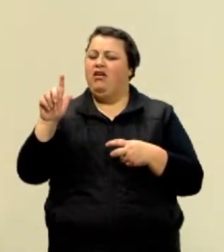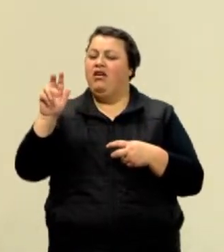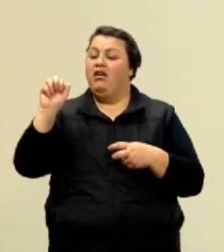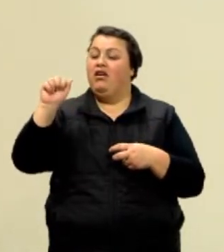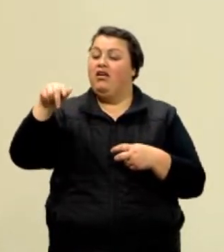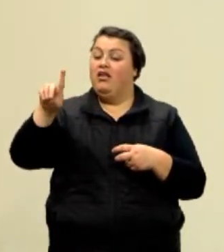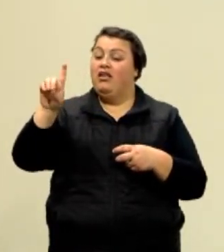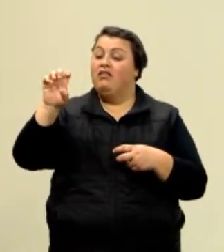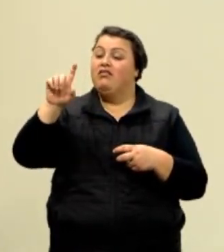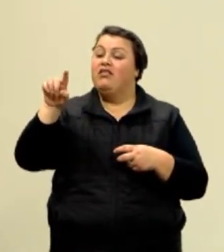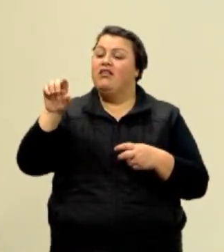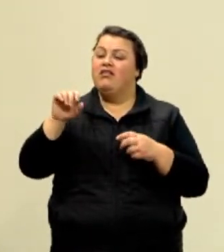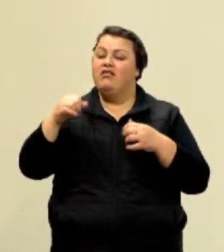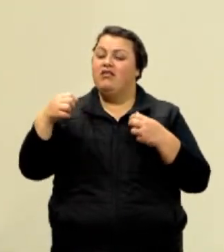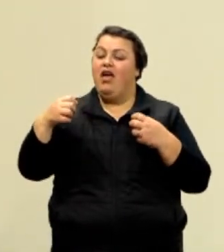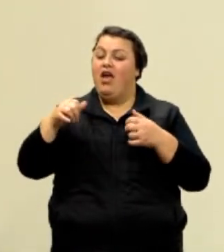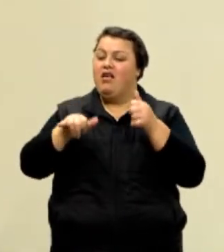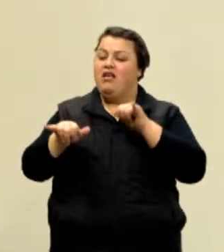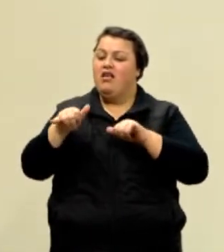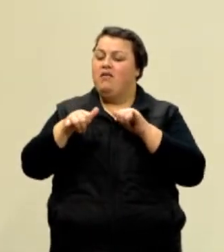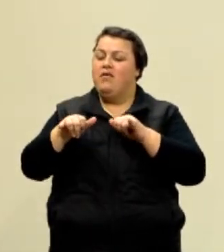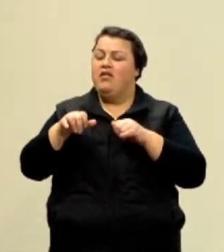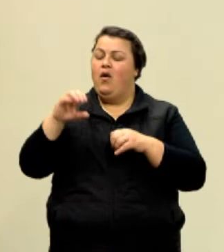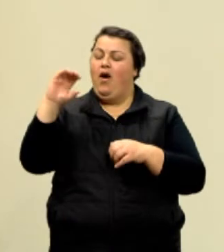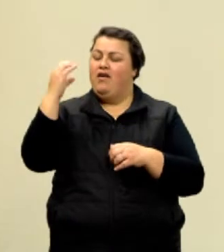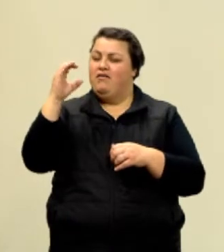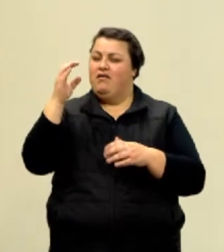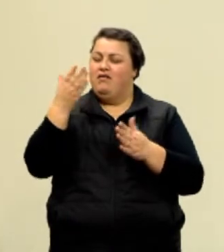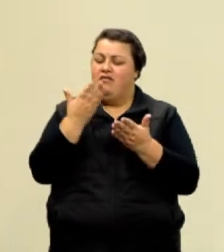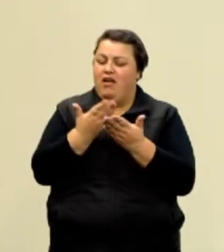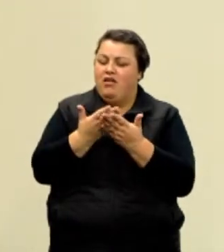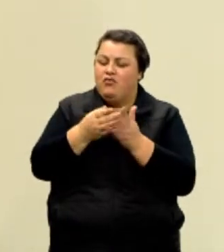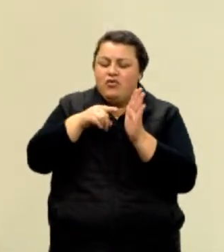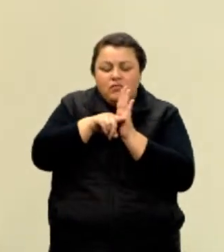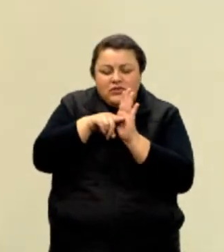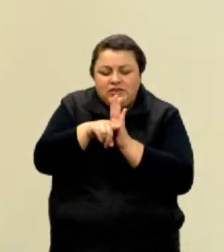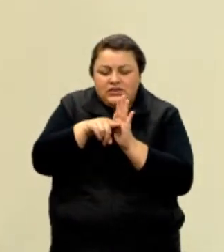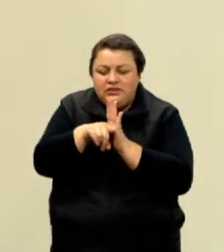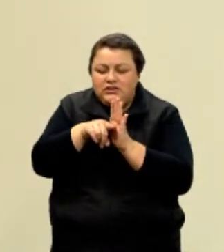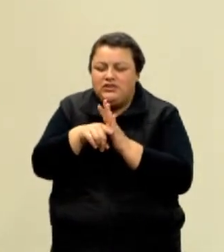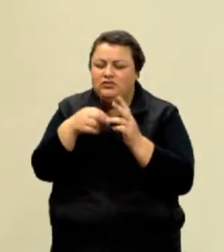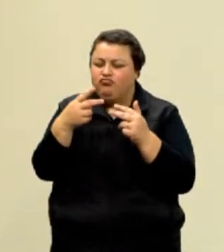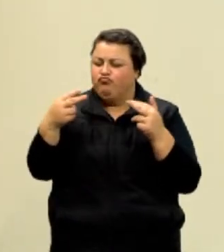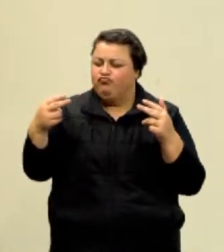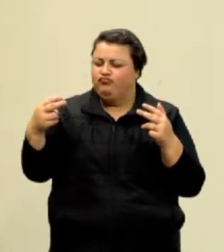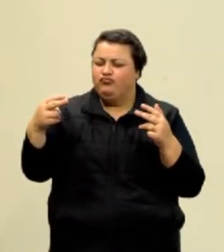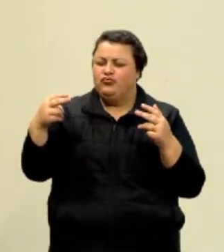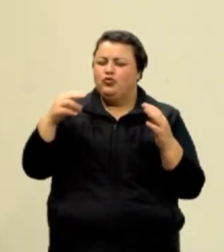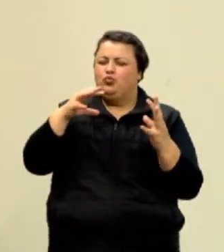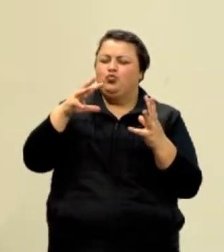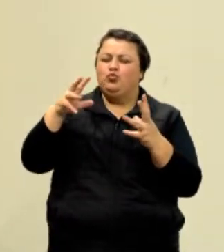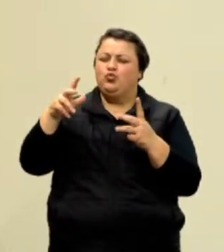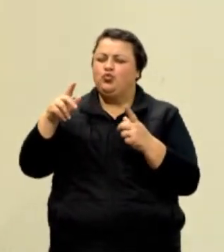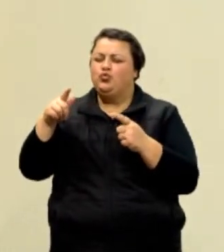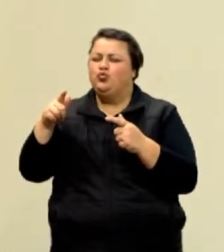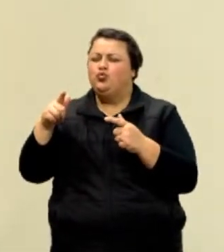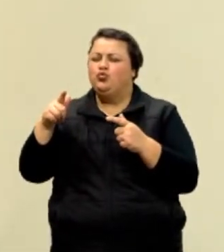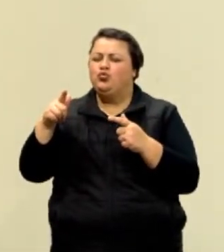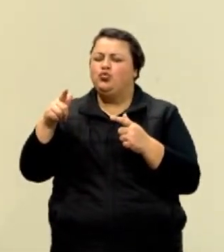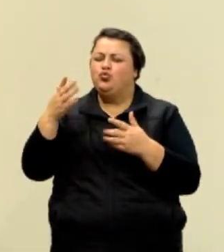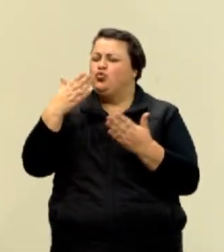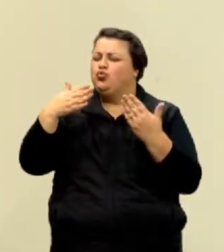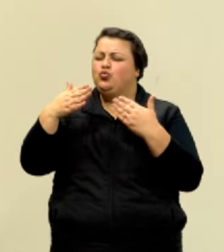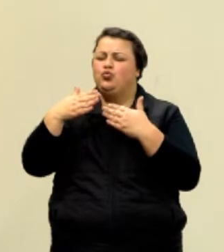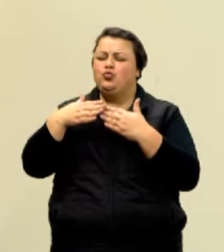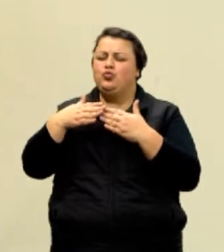a ciência estuda objetos, fenômenos, substâncias, planetas e algumas